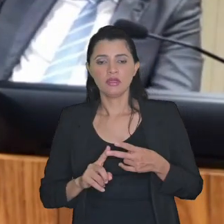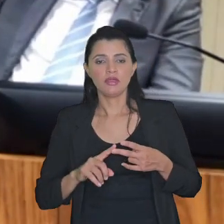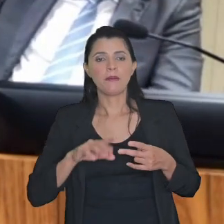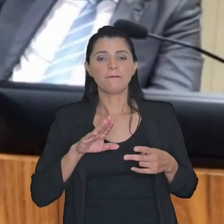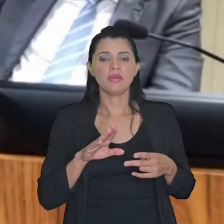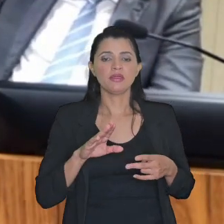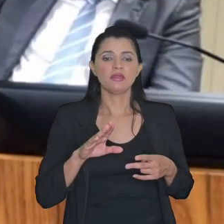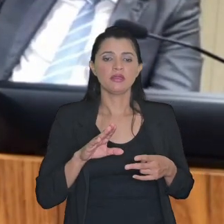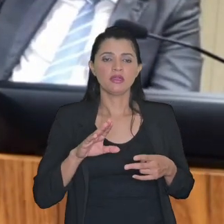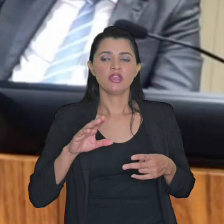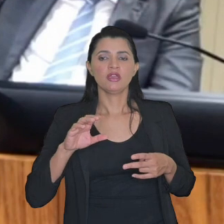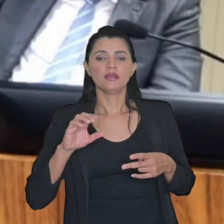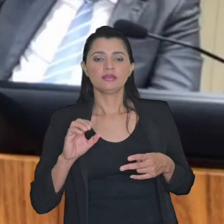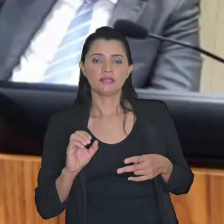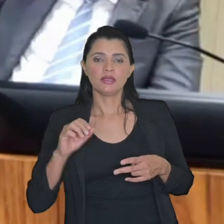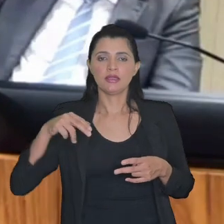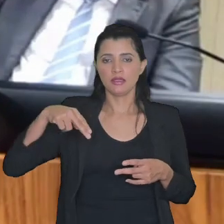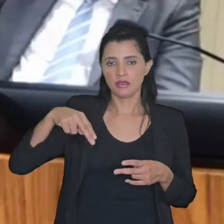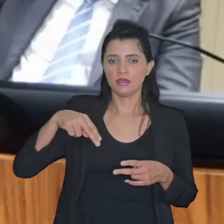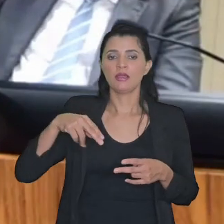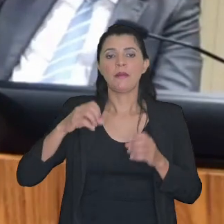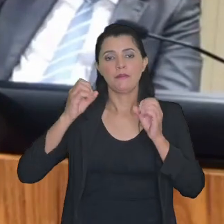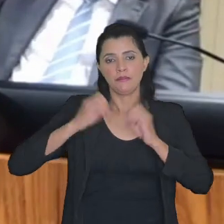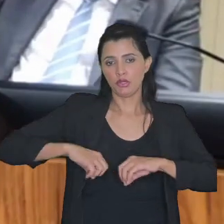de prejuízo fiscal